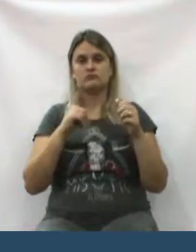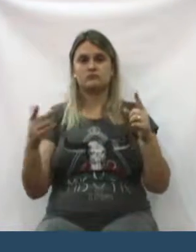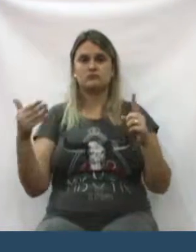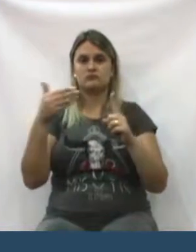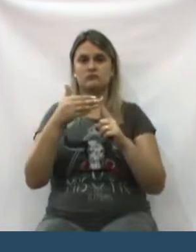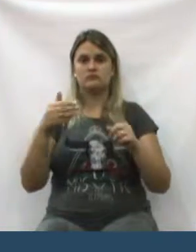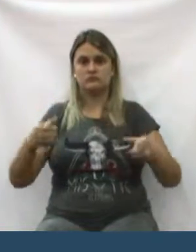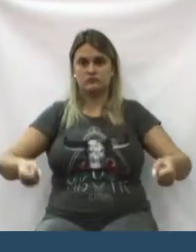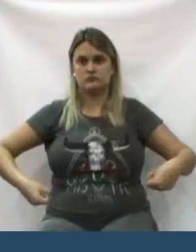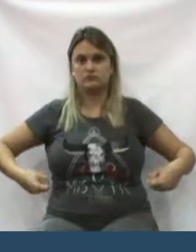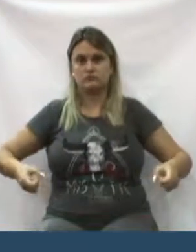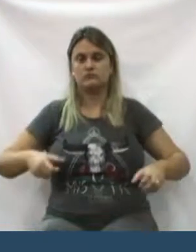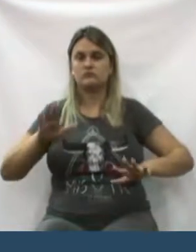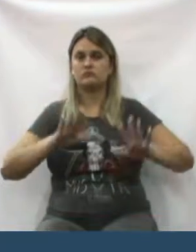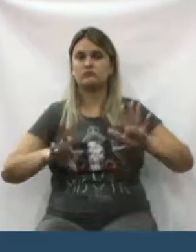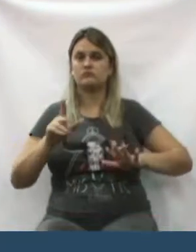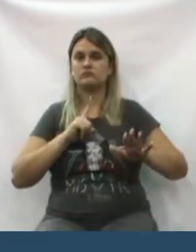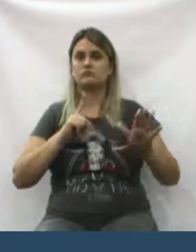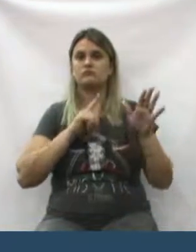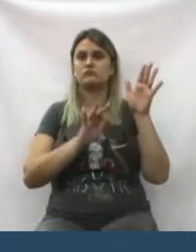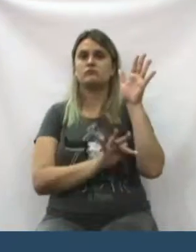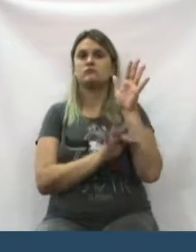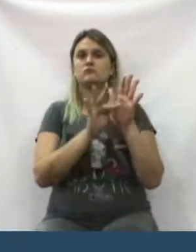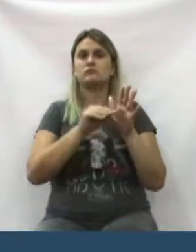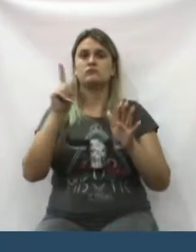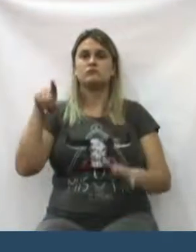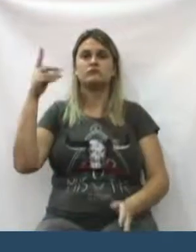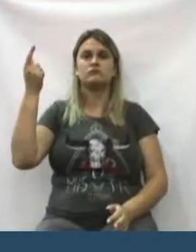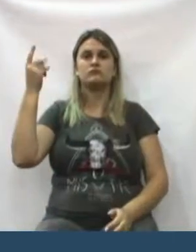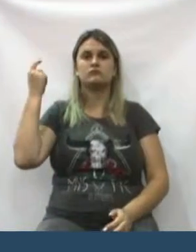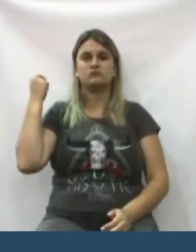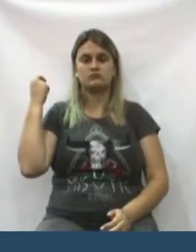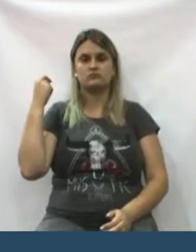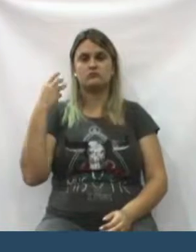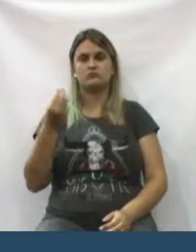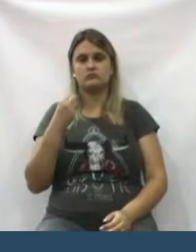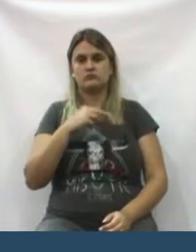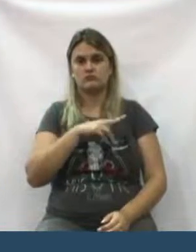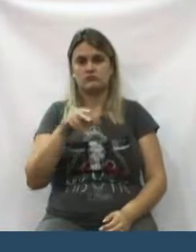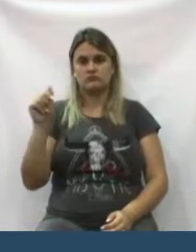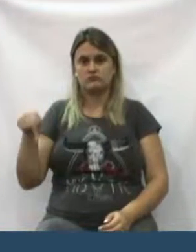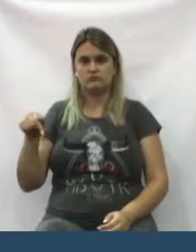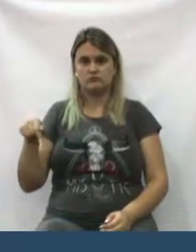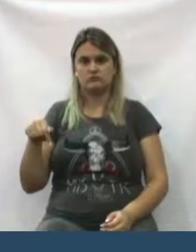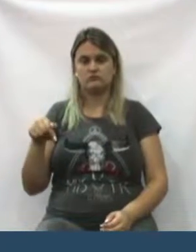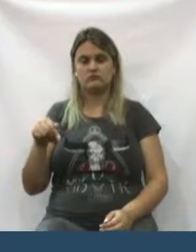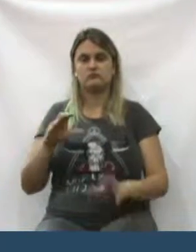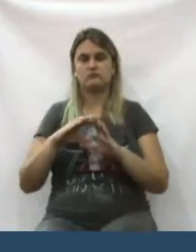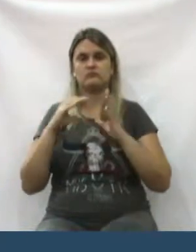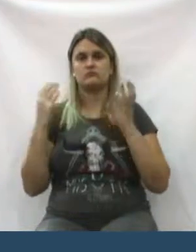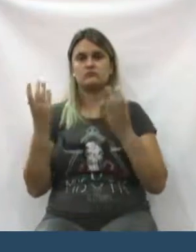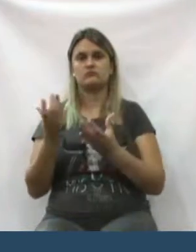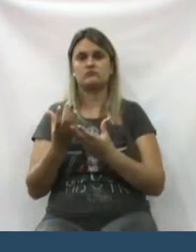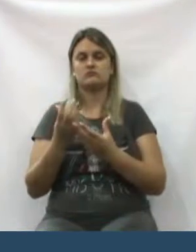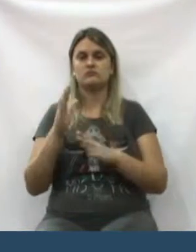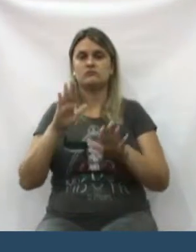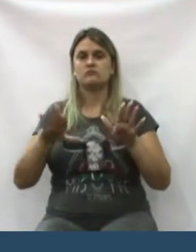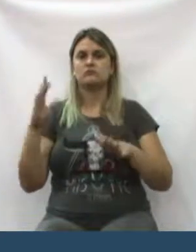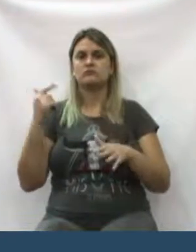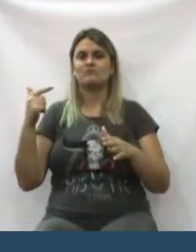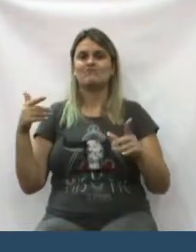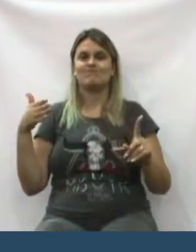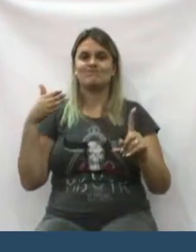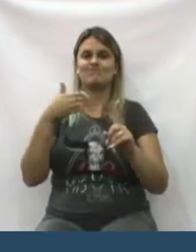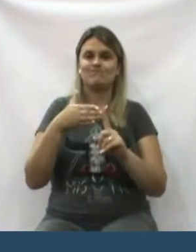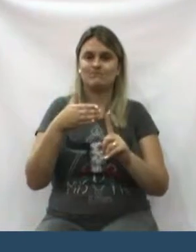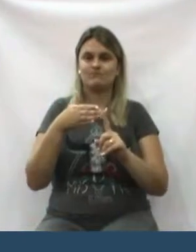acessibilidade a cadeirante também, porque às vezes tem o elevador, ele é antigo, como é o nosso aqui da Câmara, e às vezes